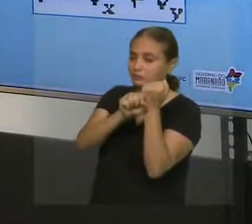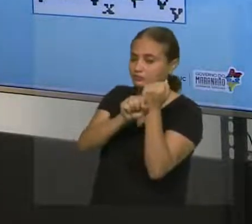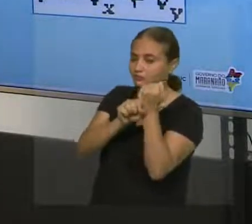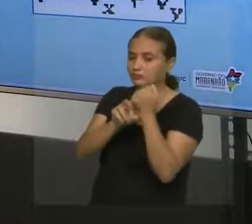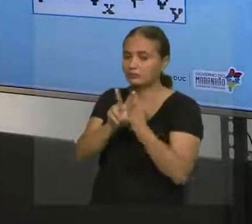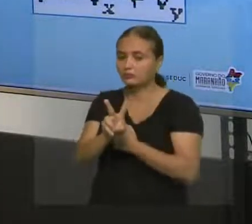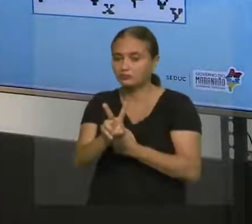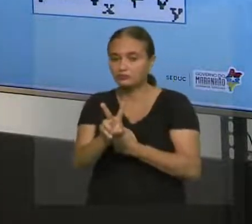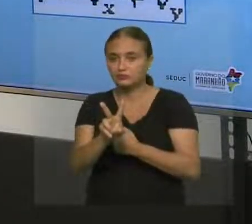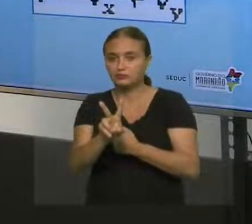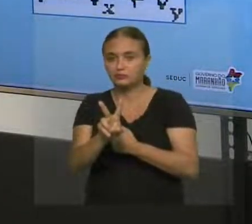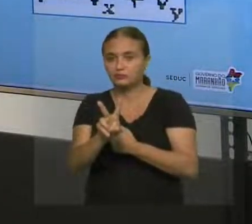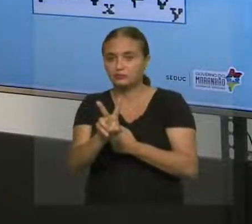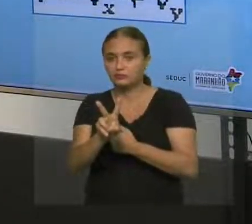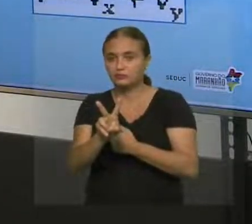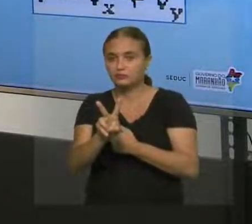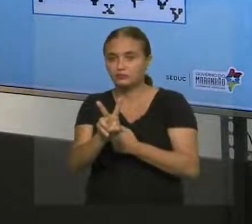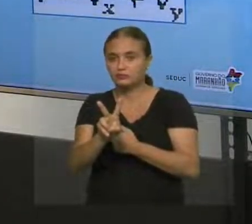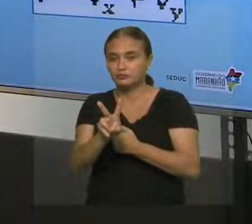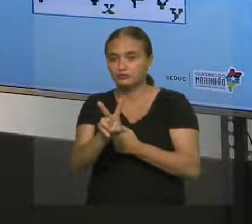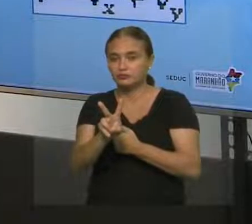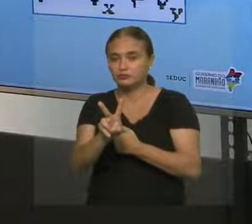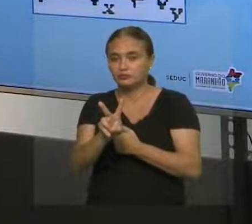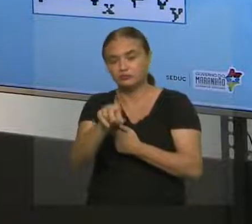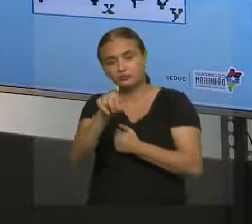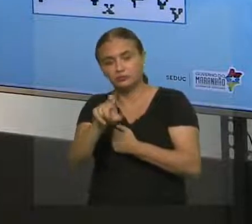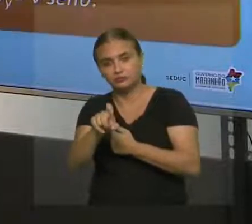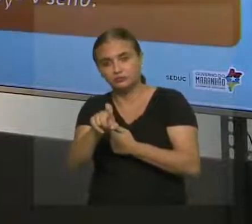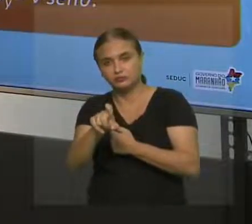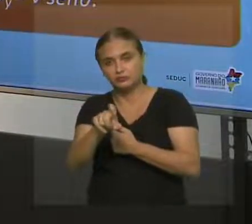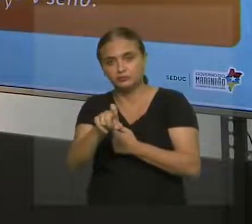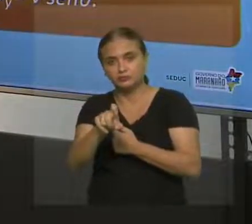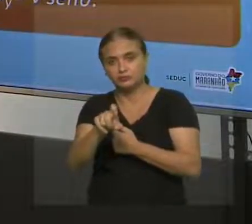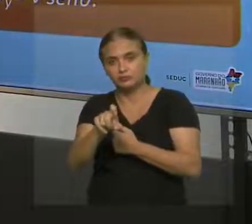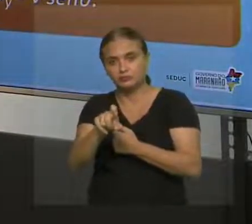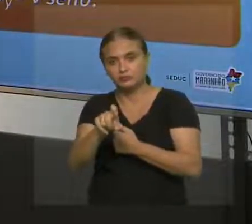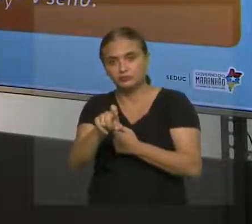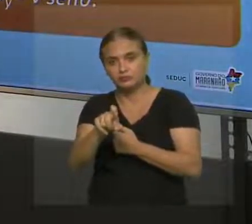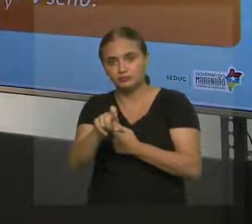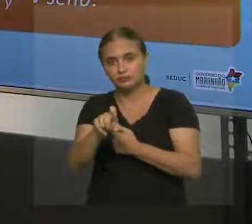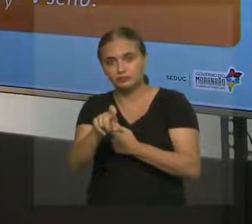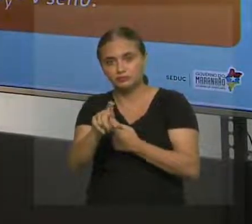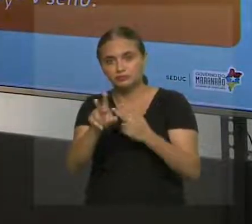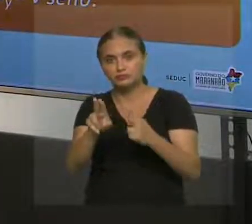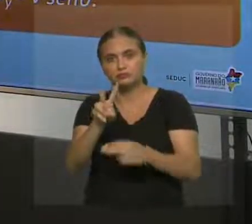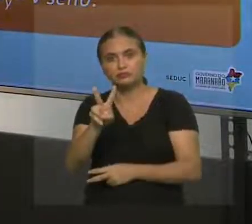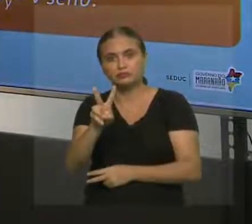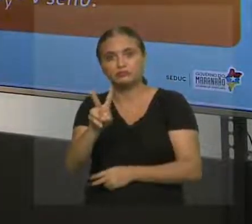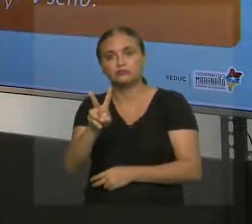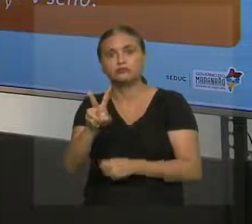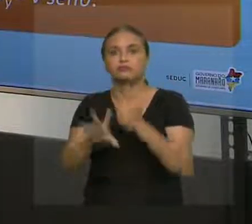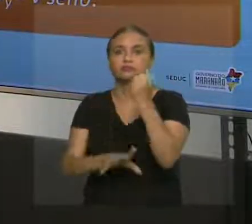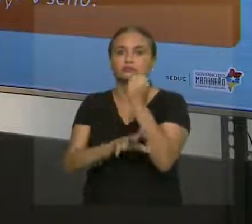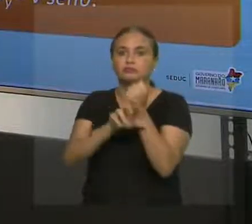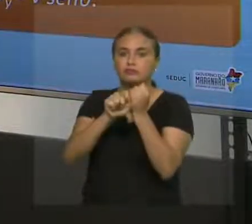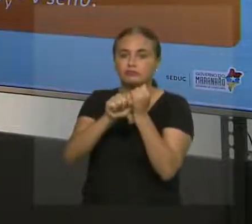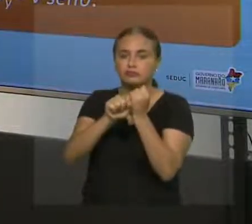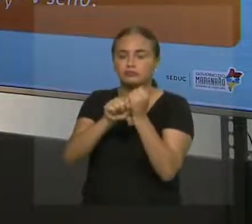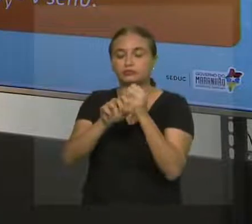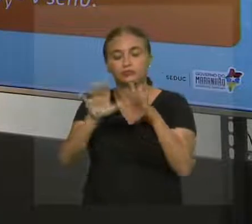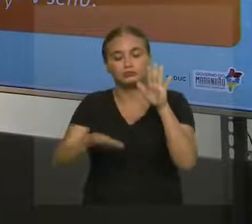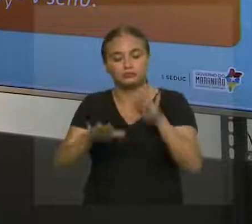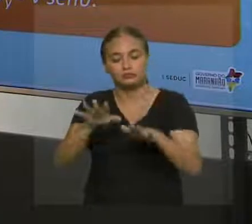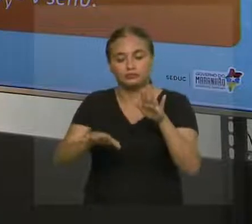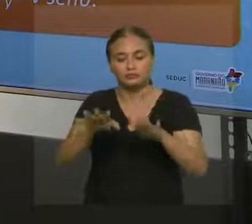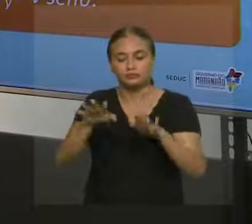esse, seria a cateta adjacente, que seria VX, sobre V, você ia ficar com VX igual a V vezes o cosseno de teta. Então, depende do